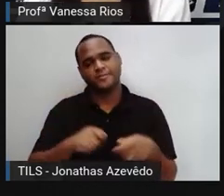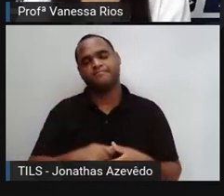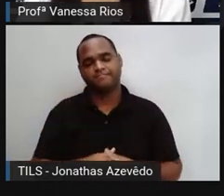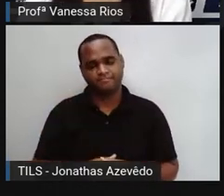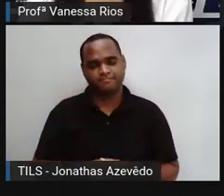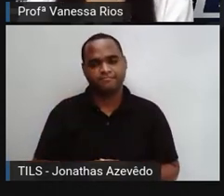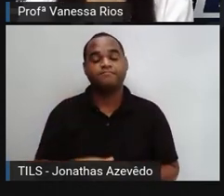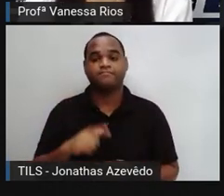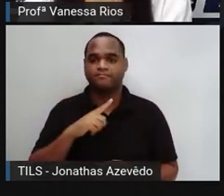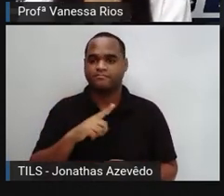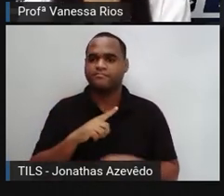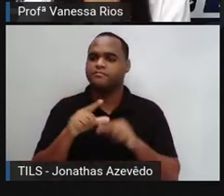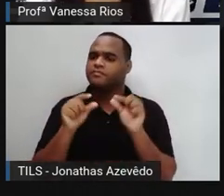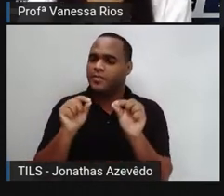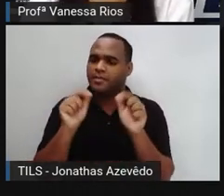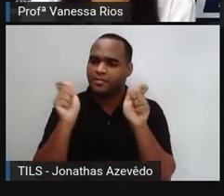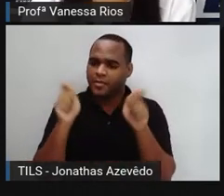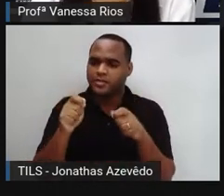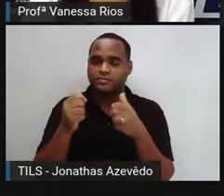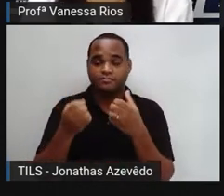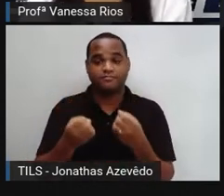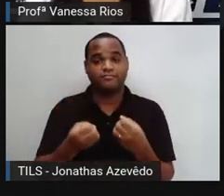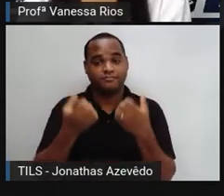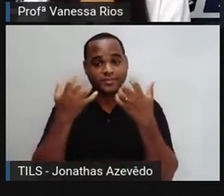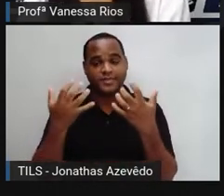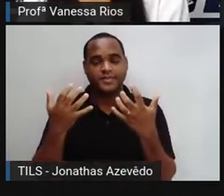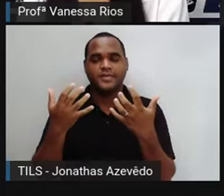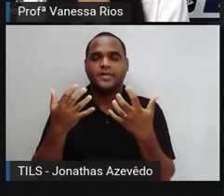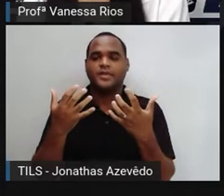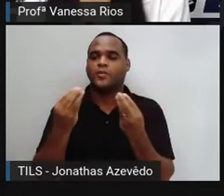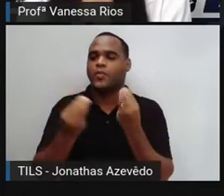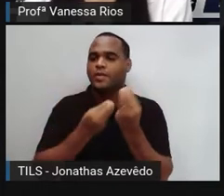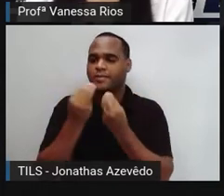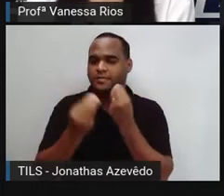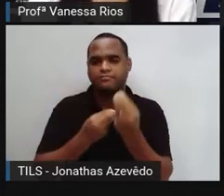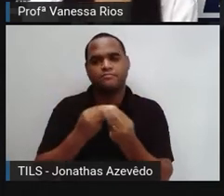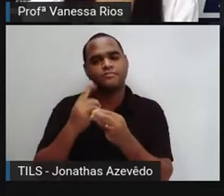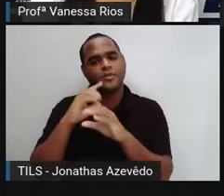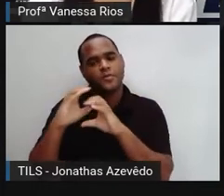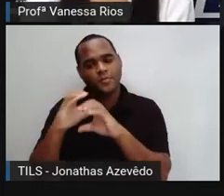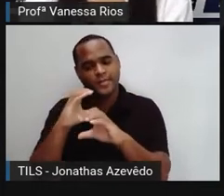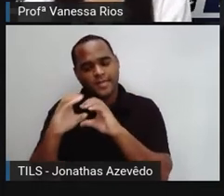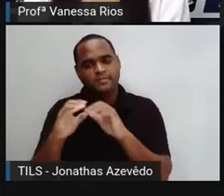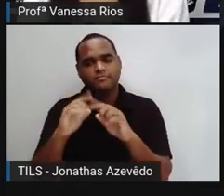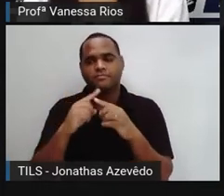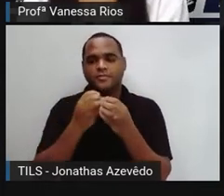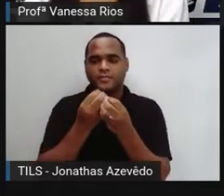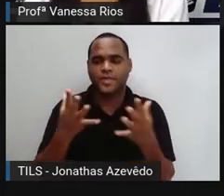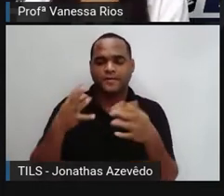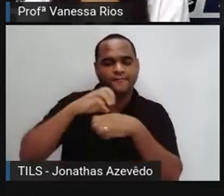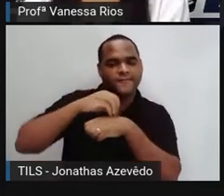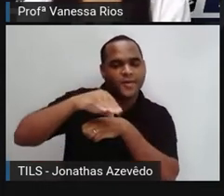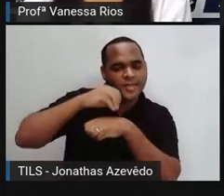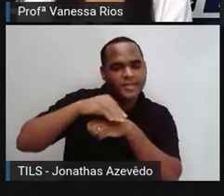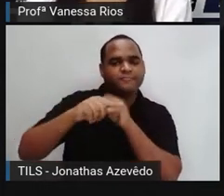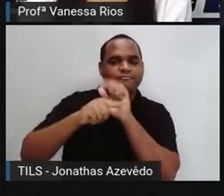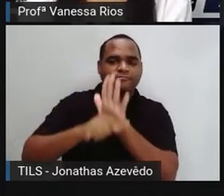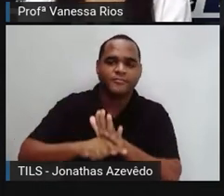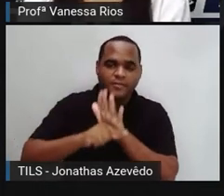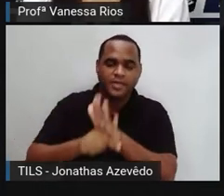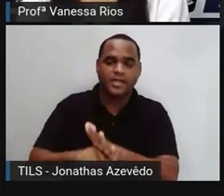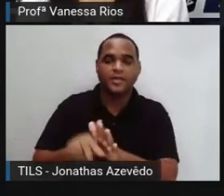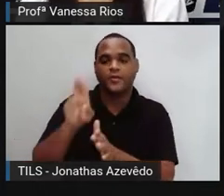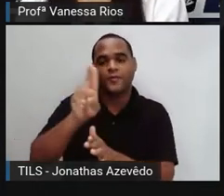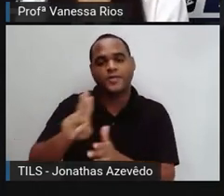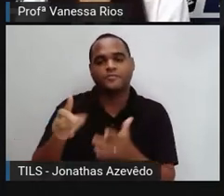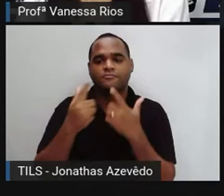existem aí formas de expressar, né? De se expressar, de comunicar, de passar informações, utilizando